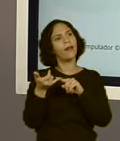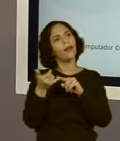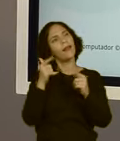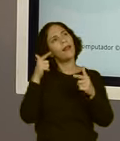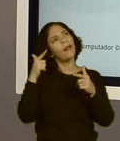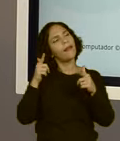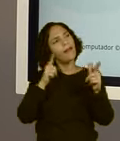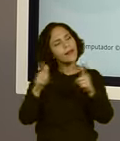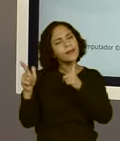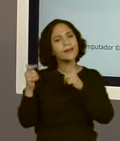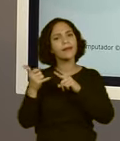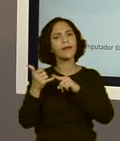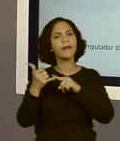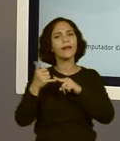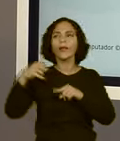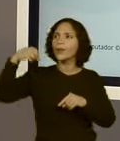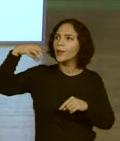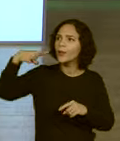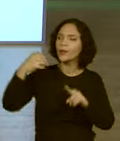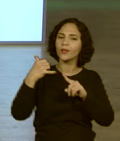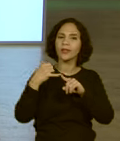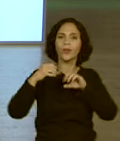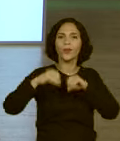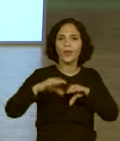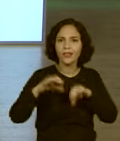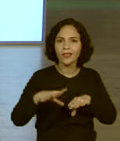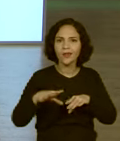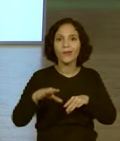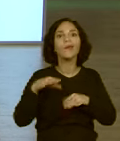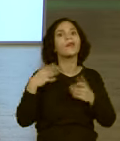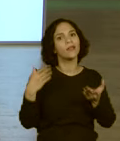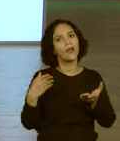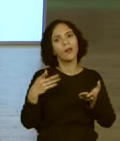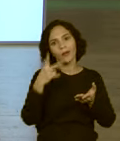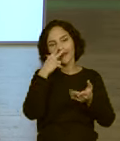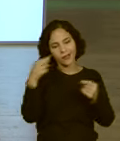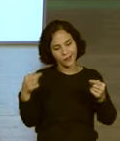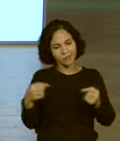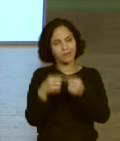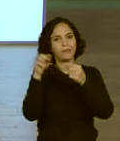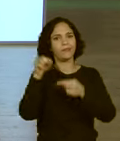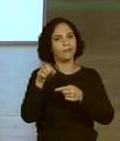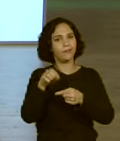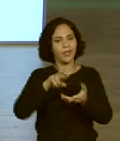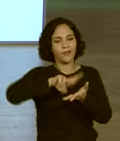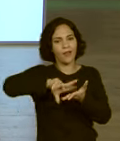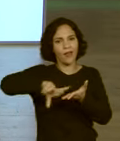educação, ele também afeta a conta de energia. A gente investe bastante. O que mais?